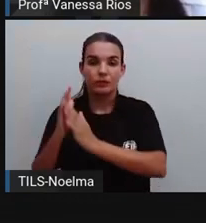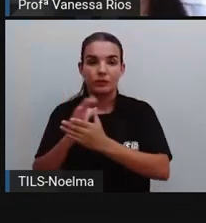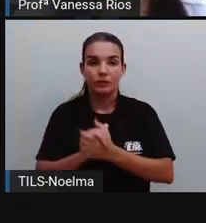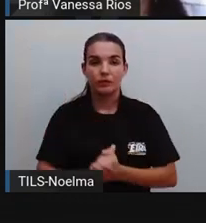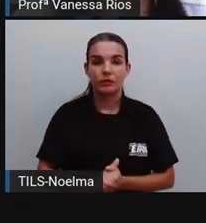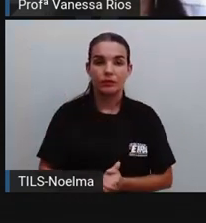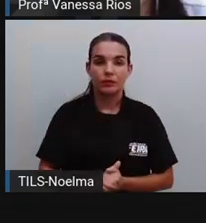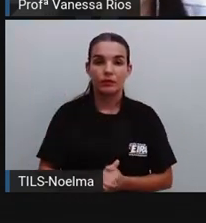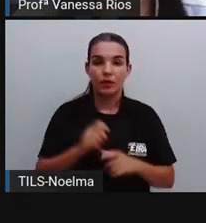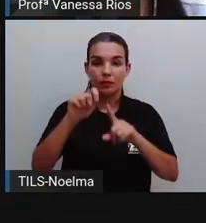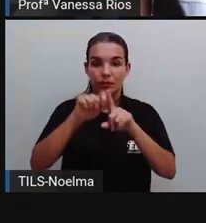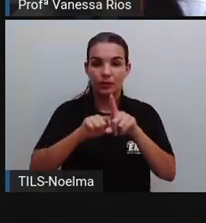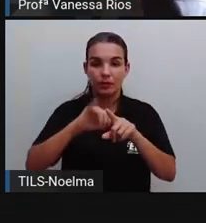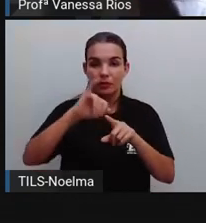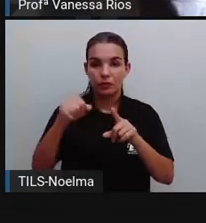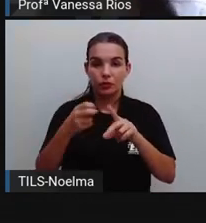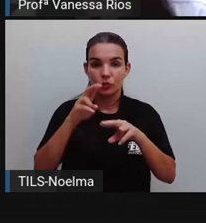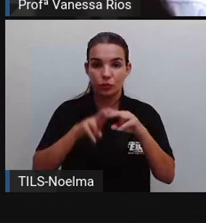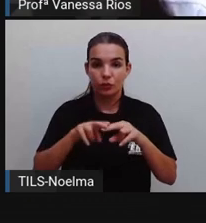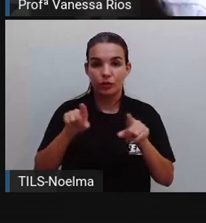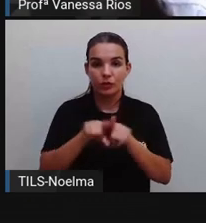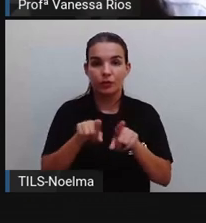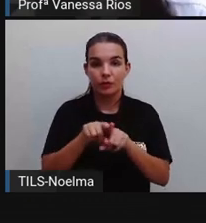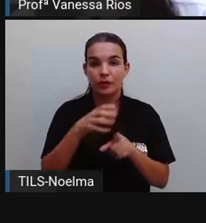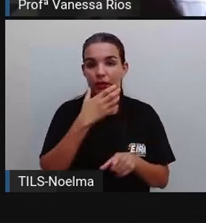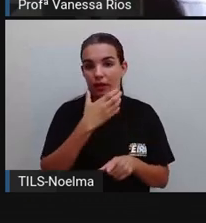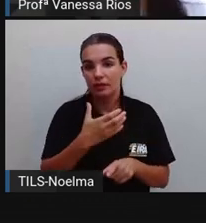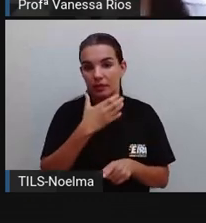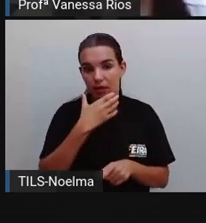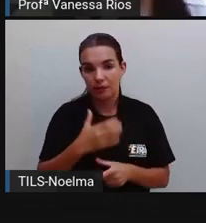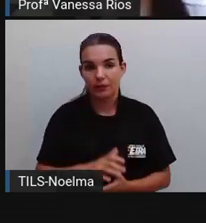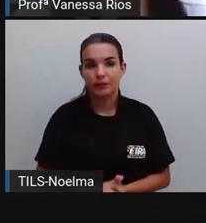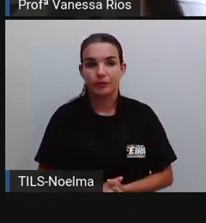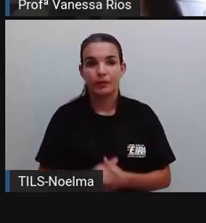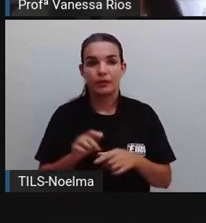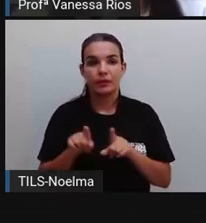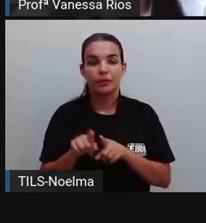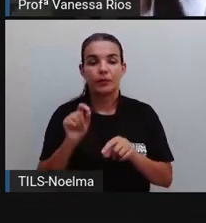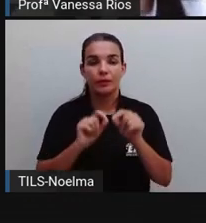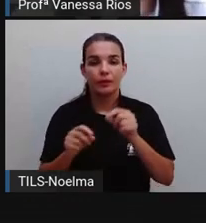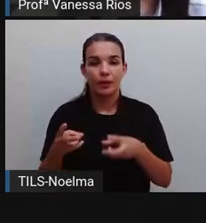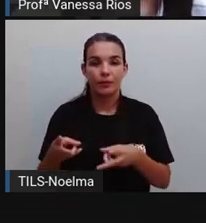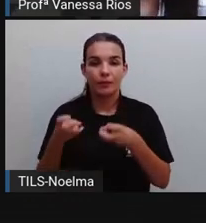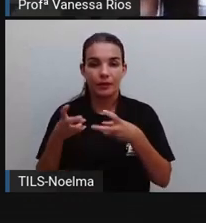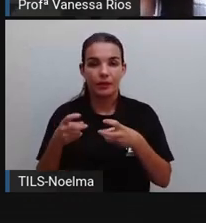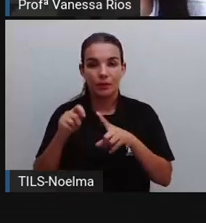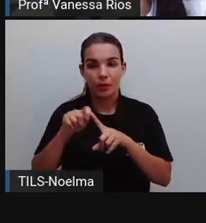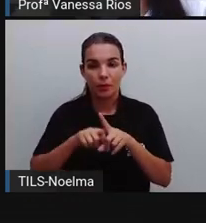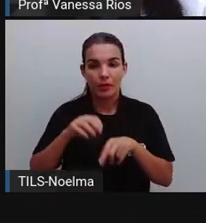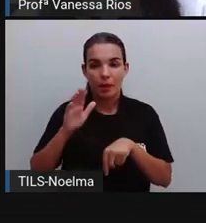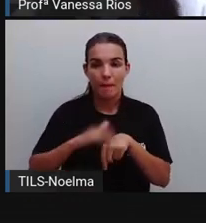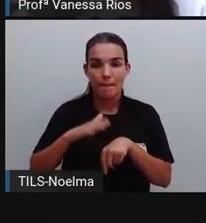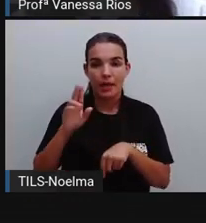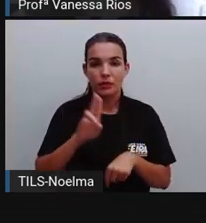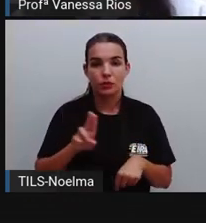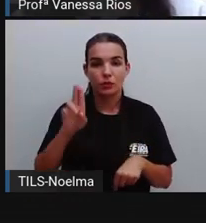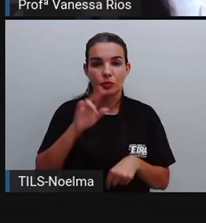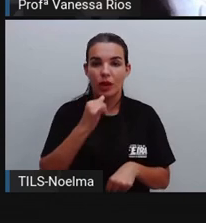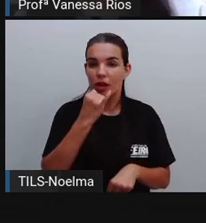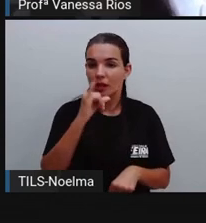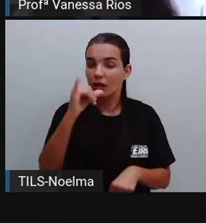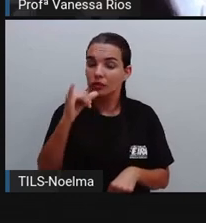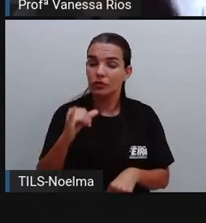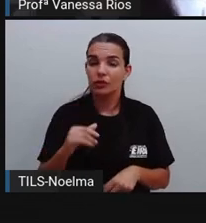hora entre os meses de julho e dezembro. E a gente percebe qual mês consumiu mais energia, qual mês consumiu